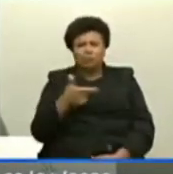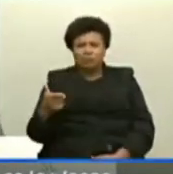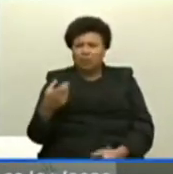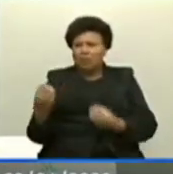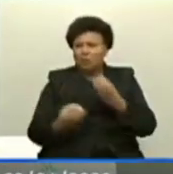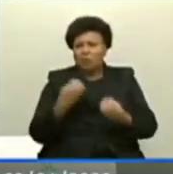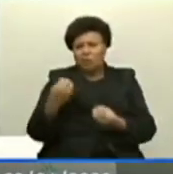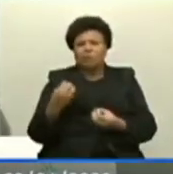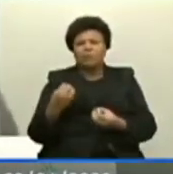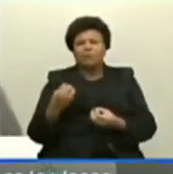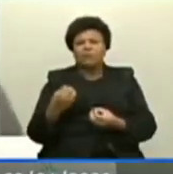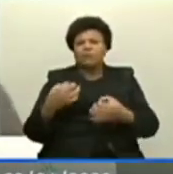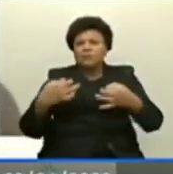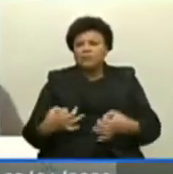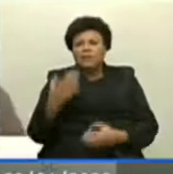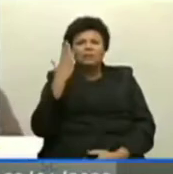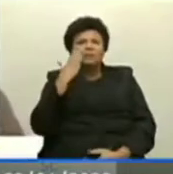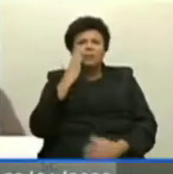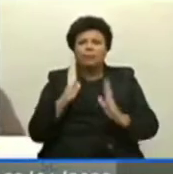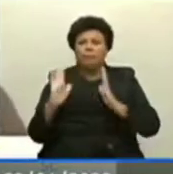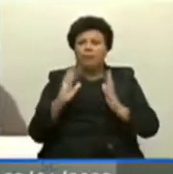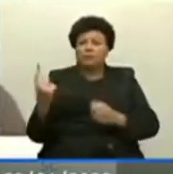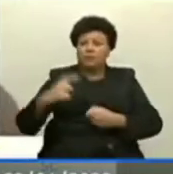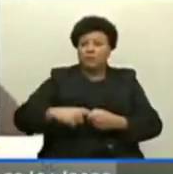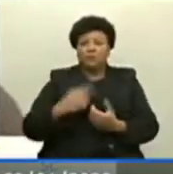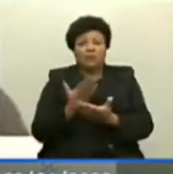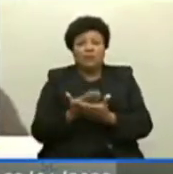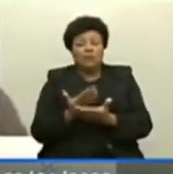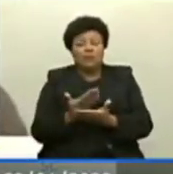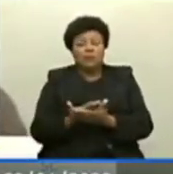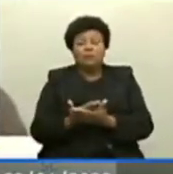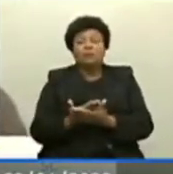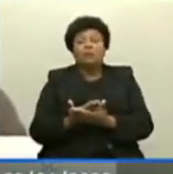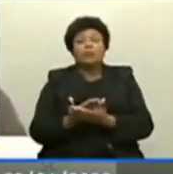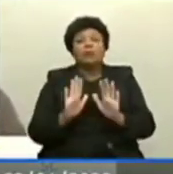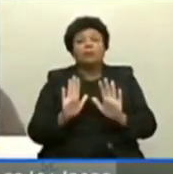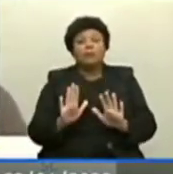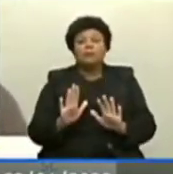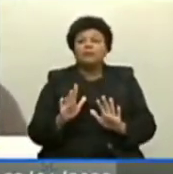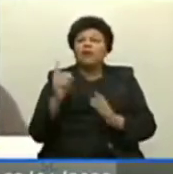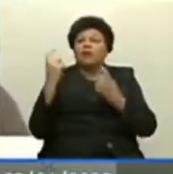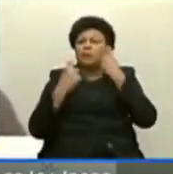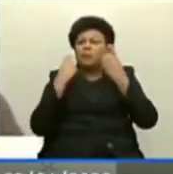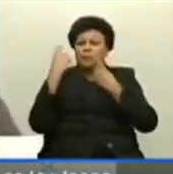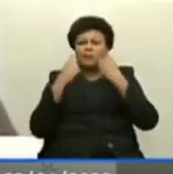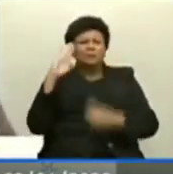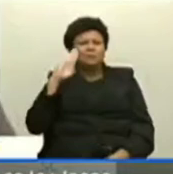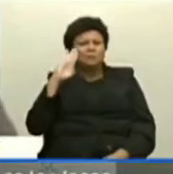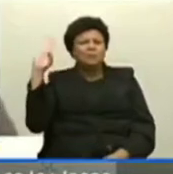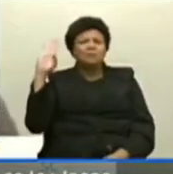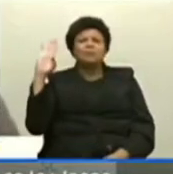precisar um prazo de retomada das aulas, mas aqui vem a preocupação principalmente